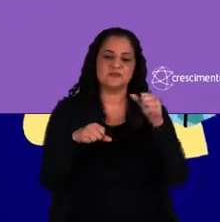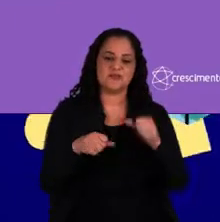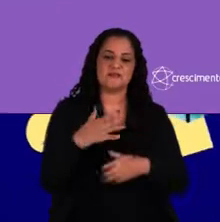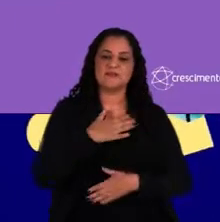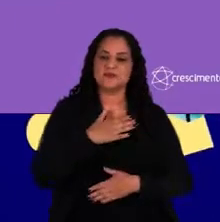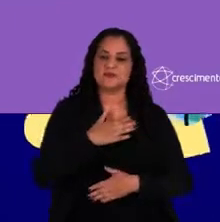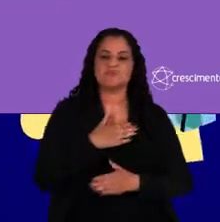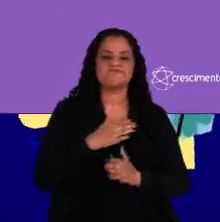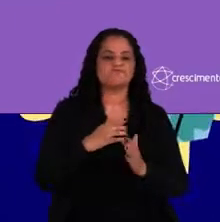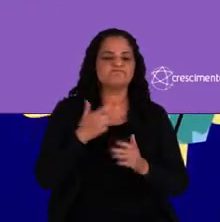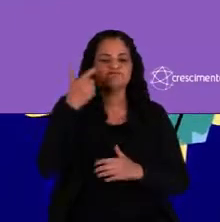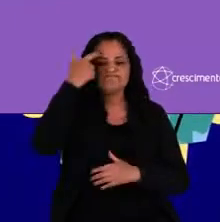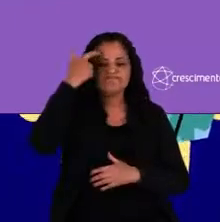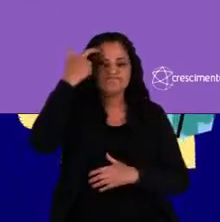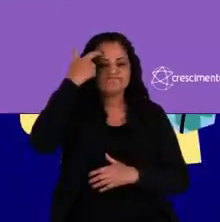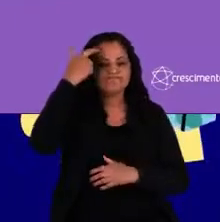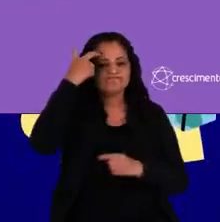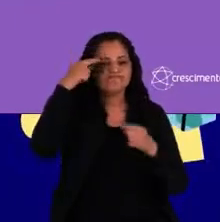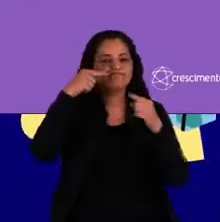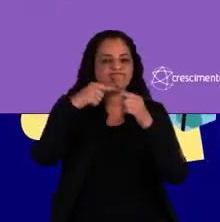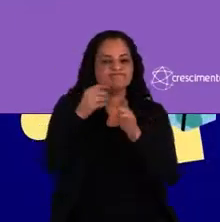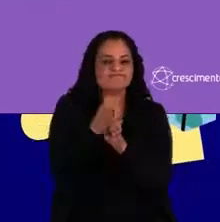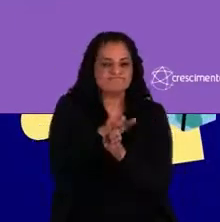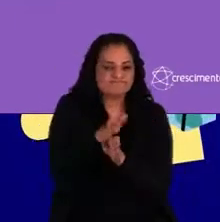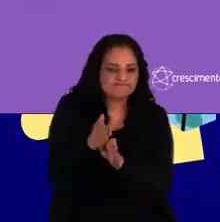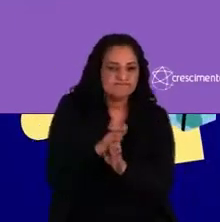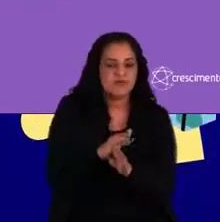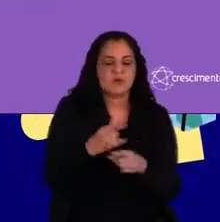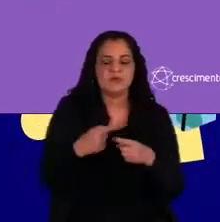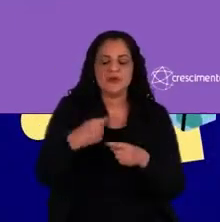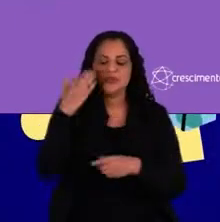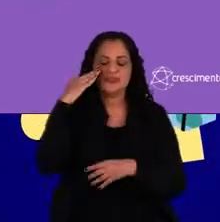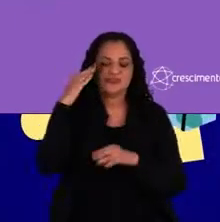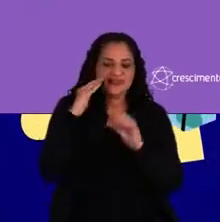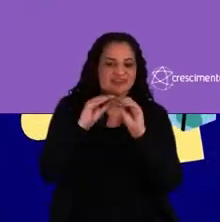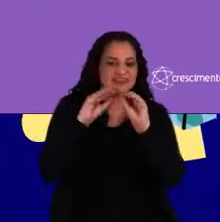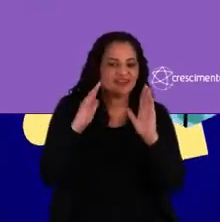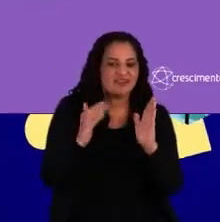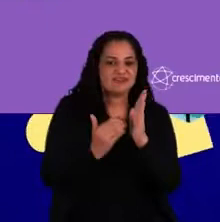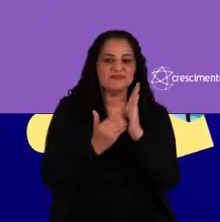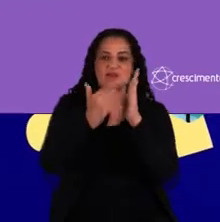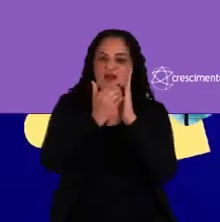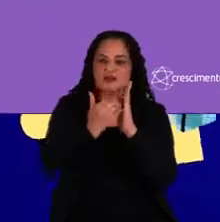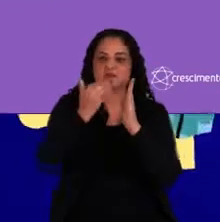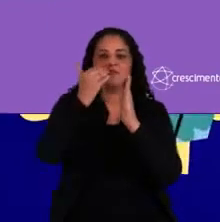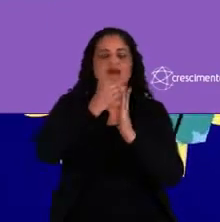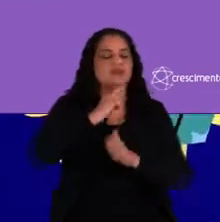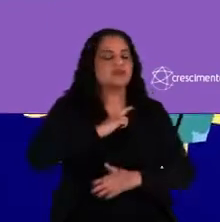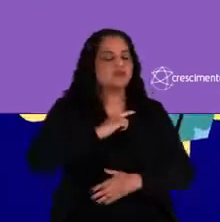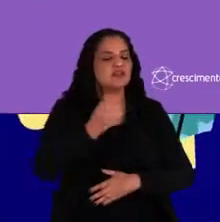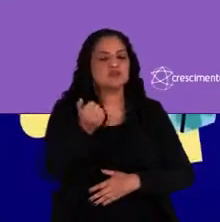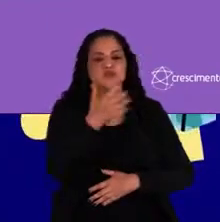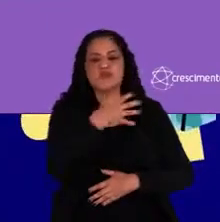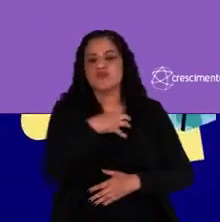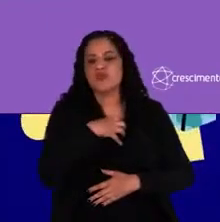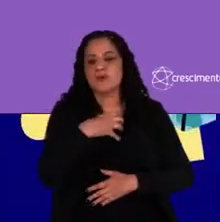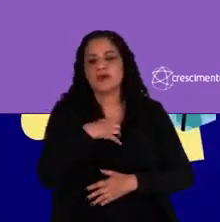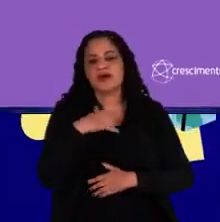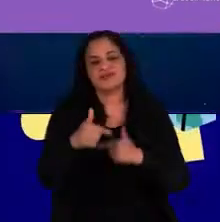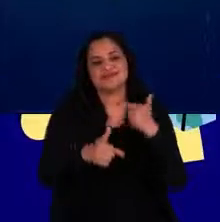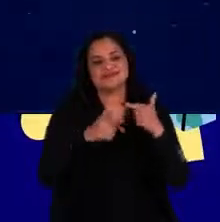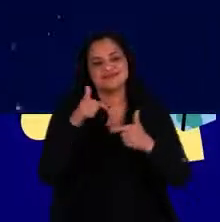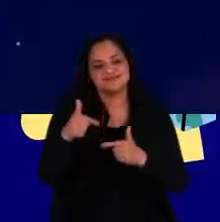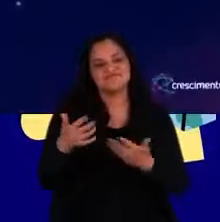o meu modelo mental em relação a isso, entendendo que cada vez mais teremos esse novo formato de